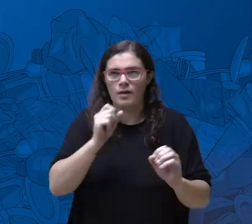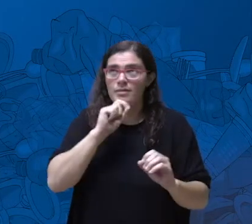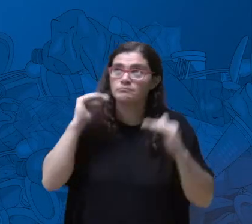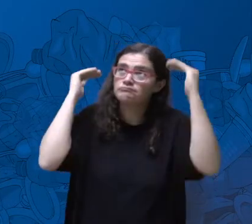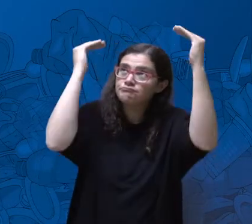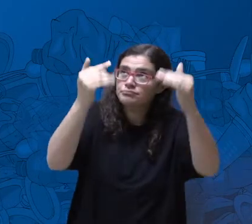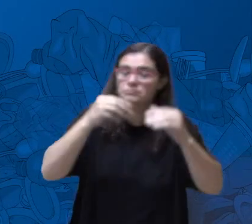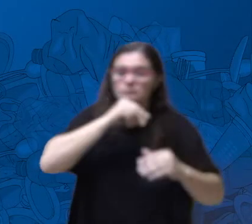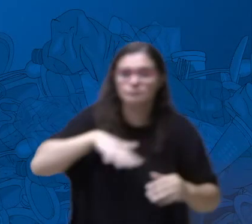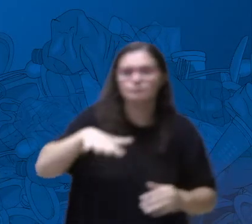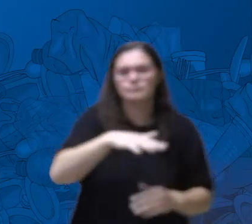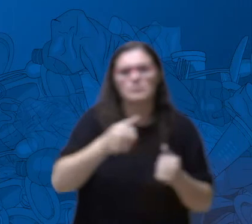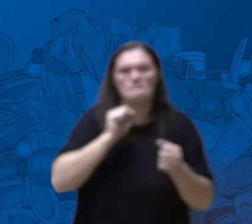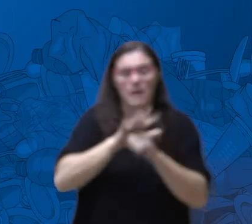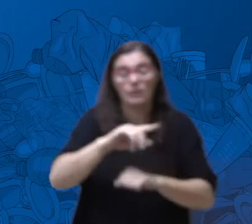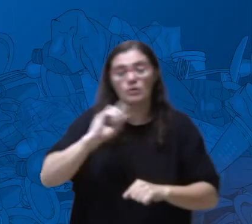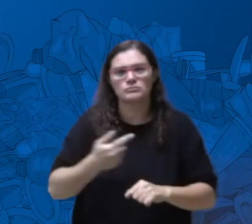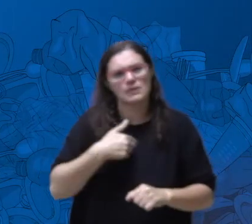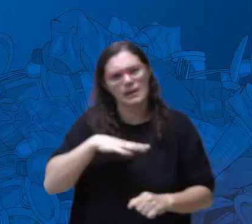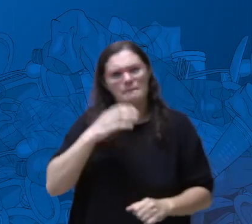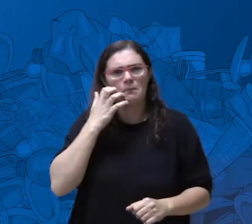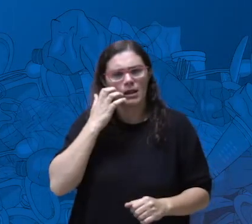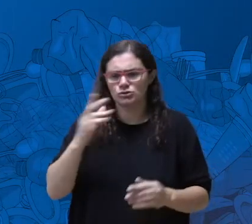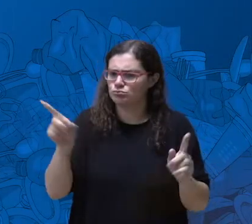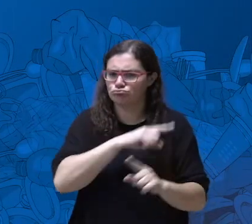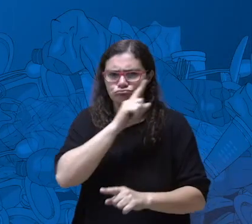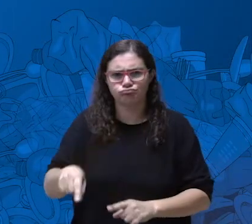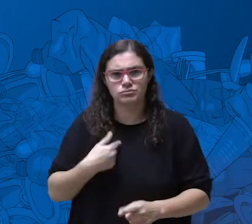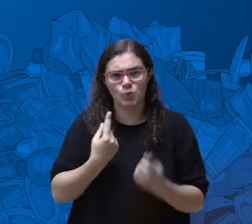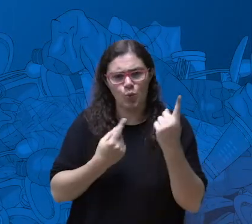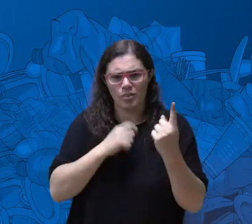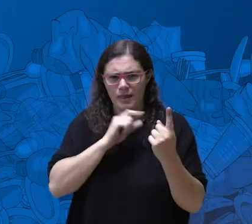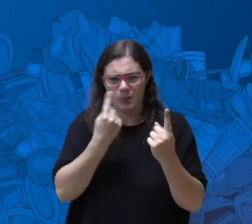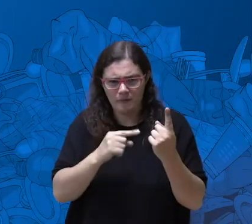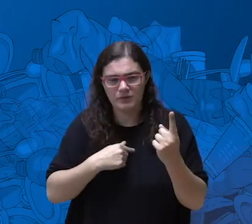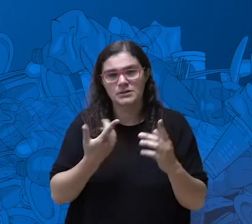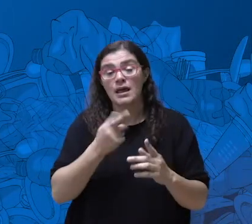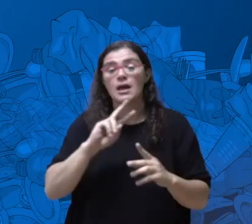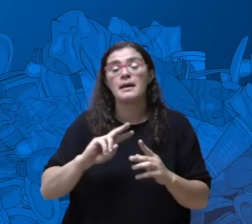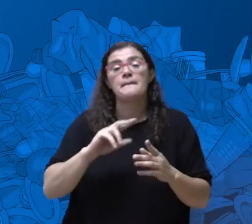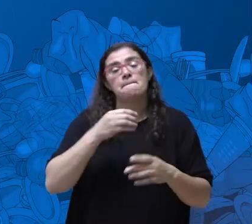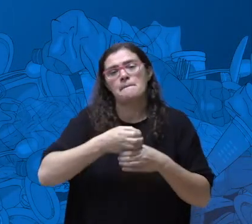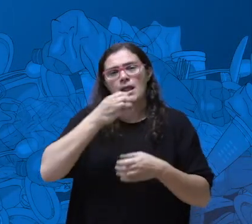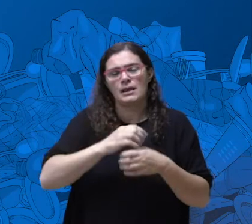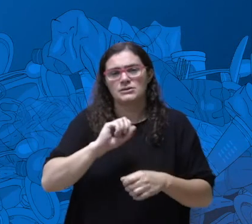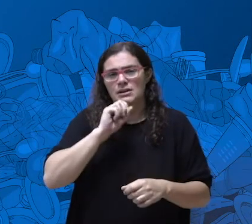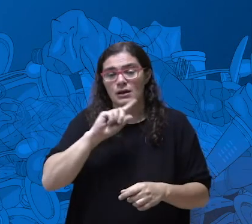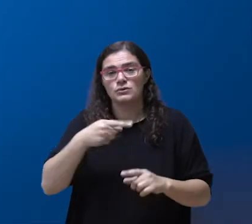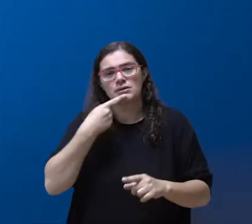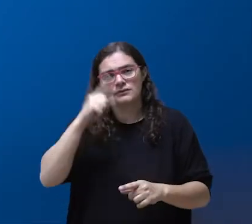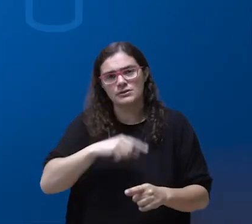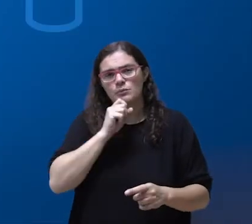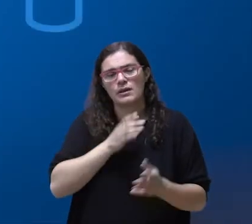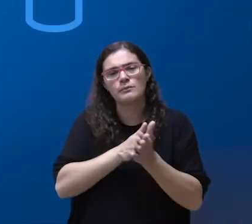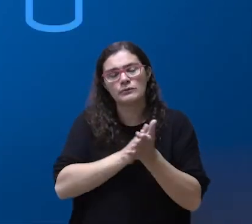território e o mar. Por isso, queremos a abolição do plástico de uso único e substituir as duplas embalagens por embalagens reutilizáveis.